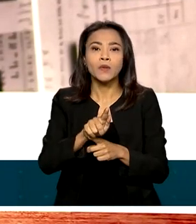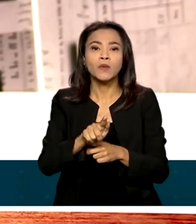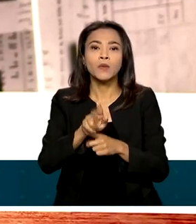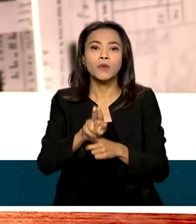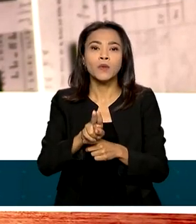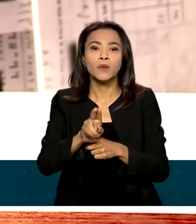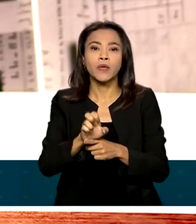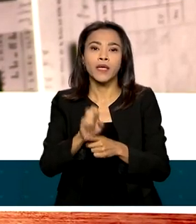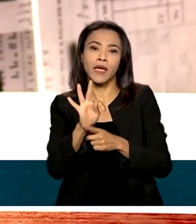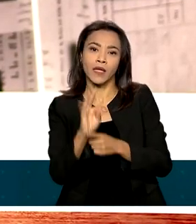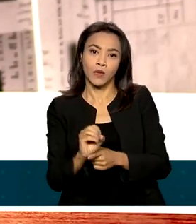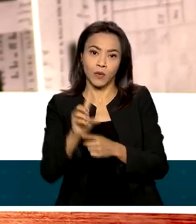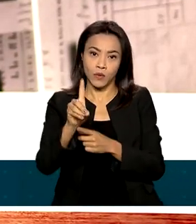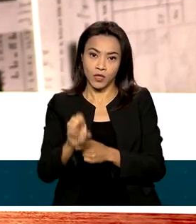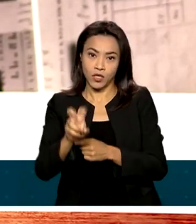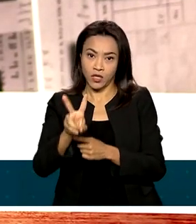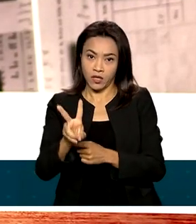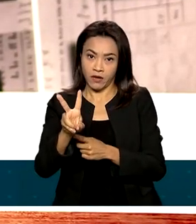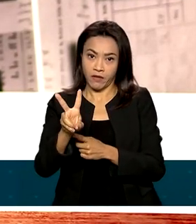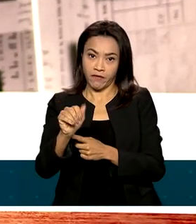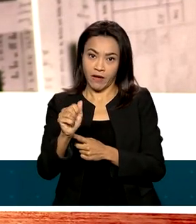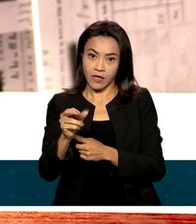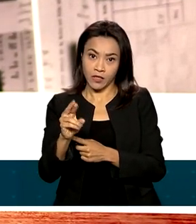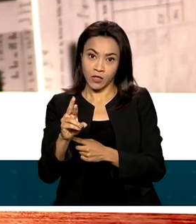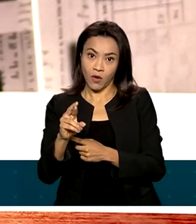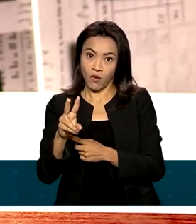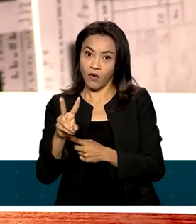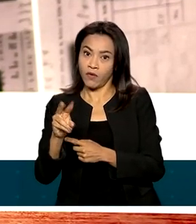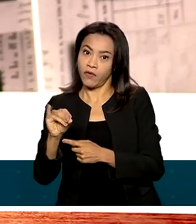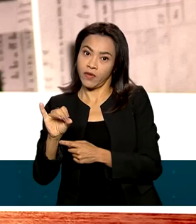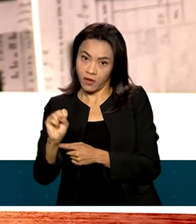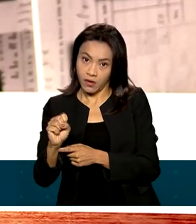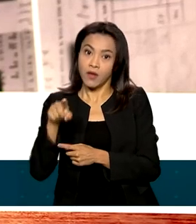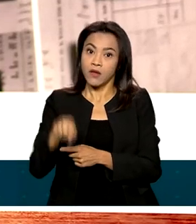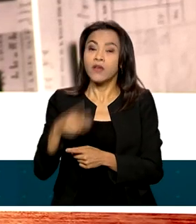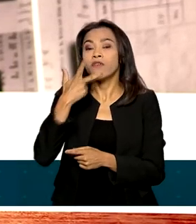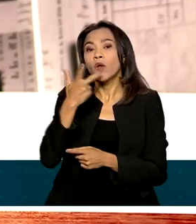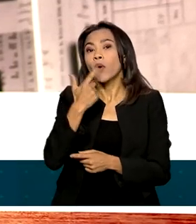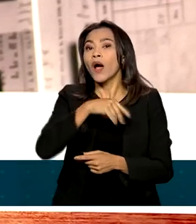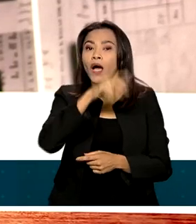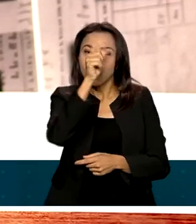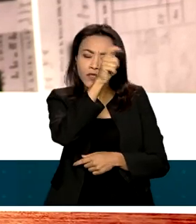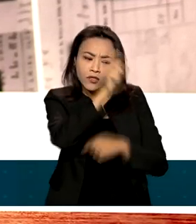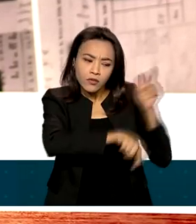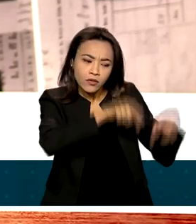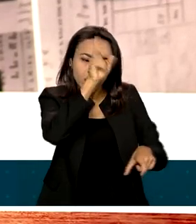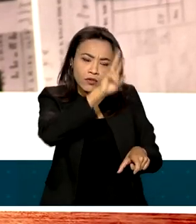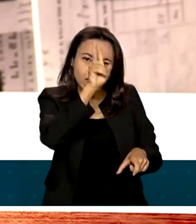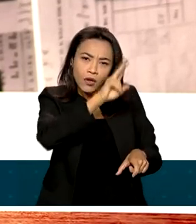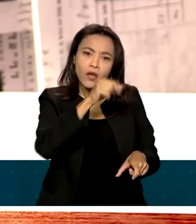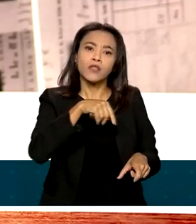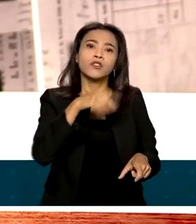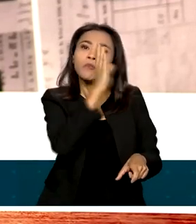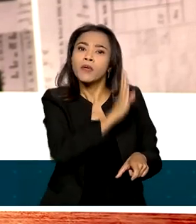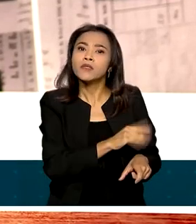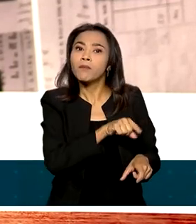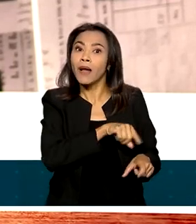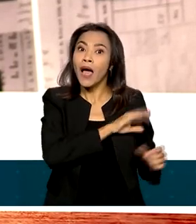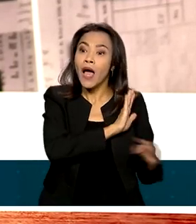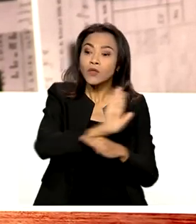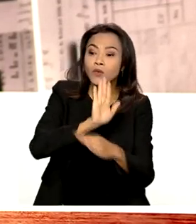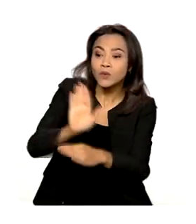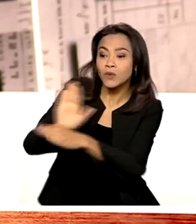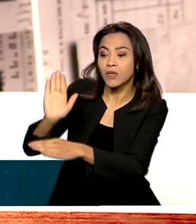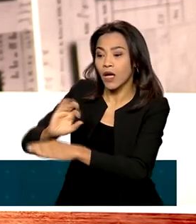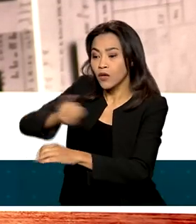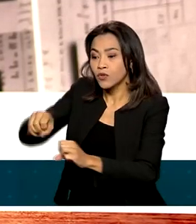nazismo. Carlos França também citou a história de brasileiros que atuaram para salvar cidadãos judeus do Holocausto. Estamos reunidos